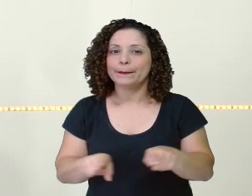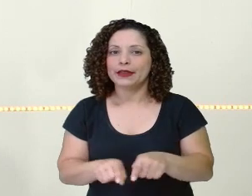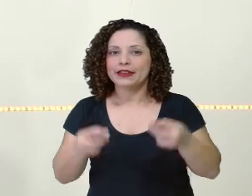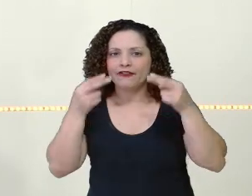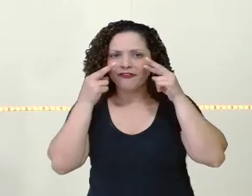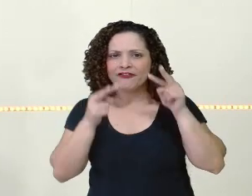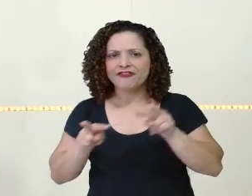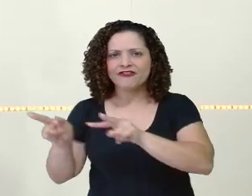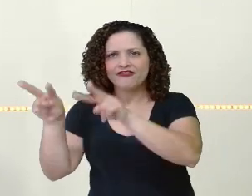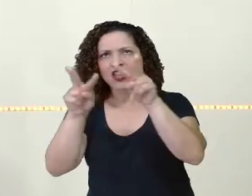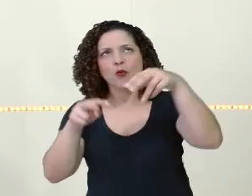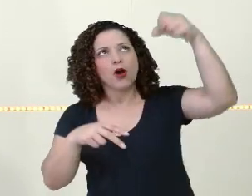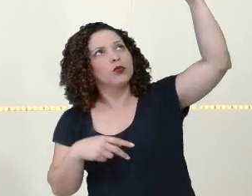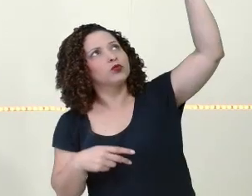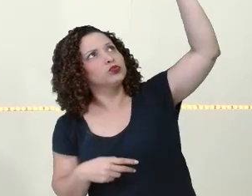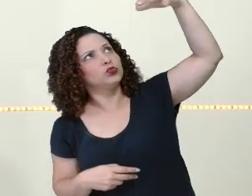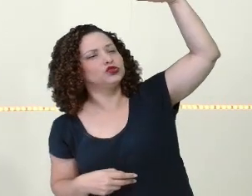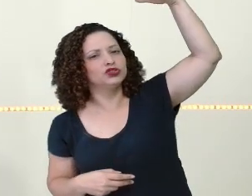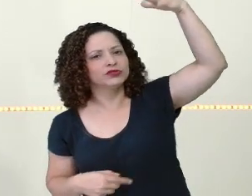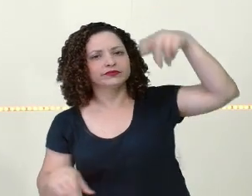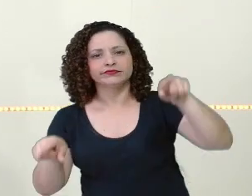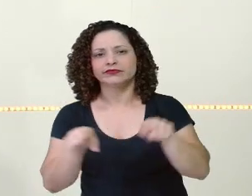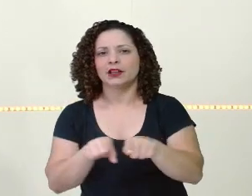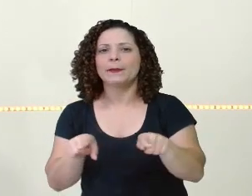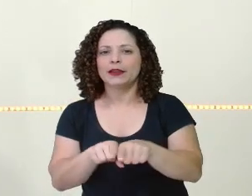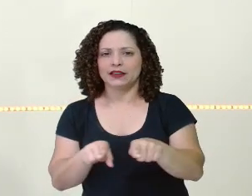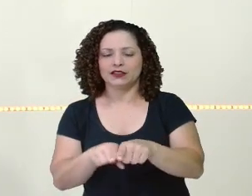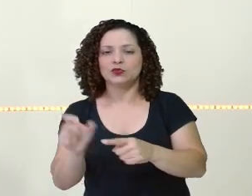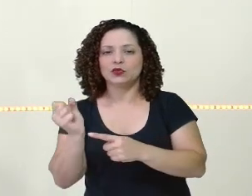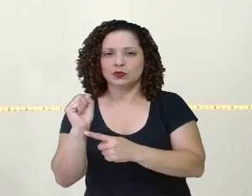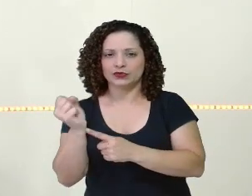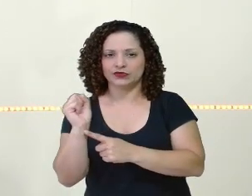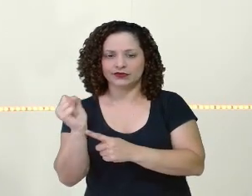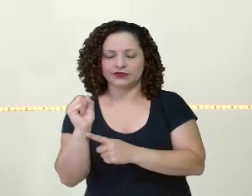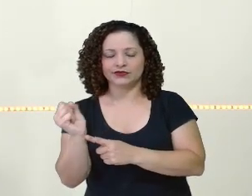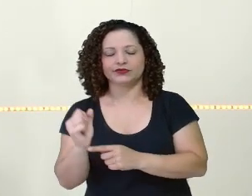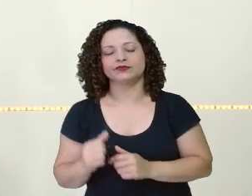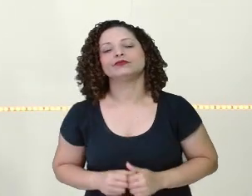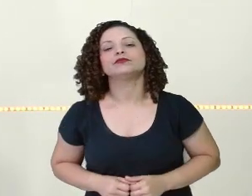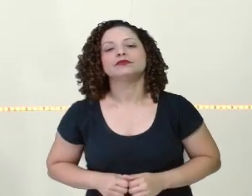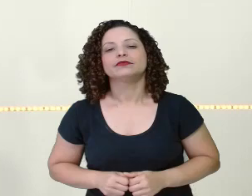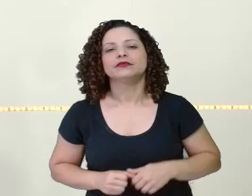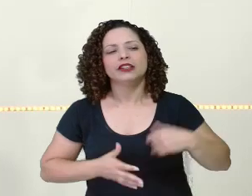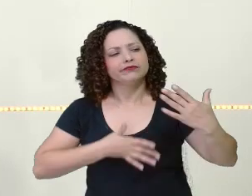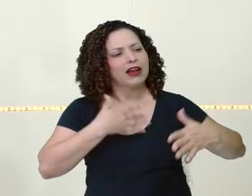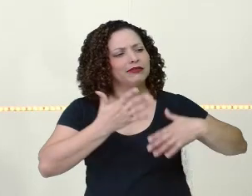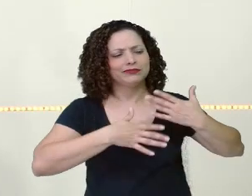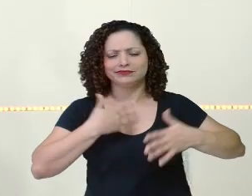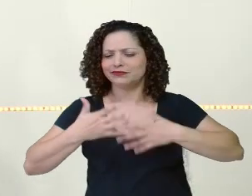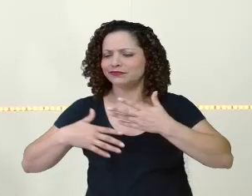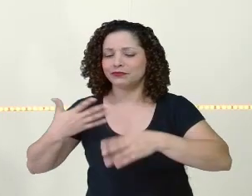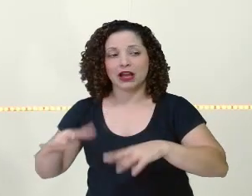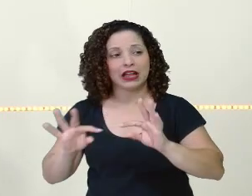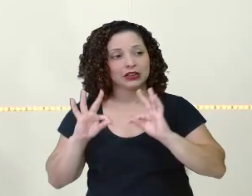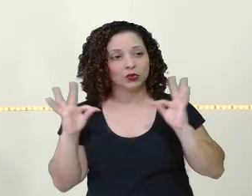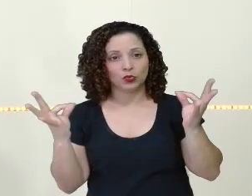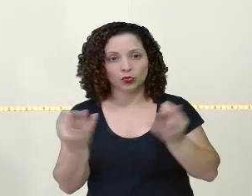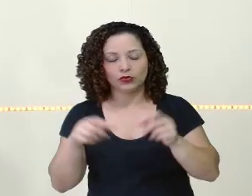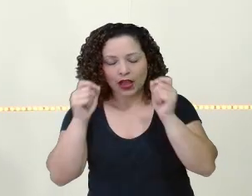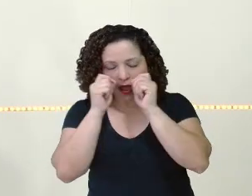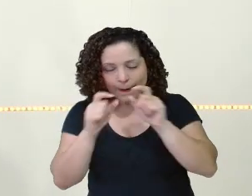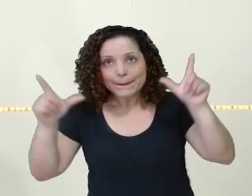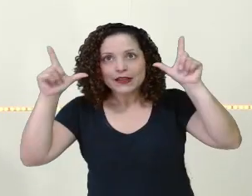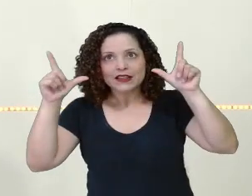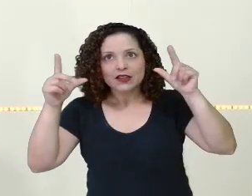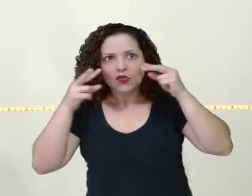luminária, é também um substantivo comum no objeto. E assim por diante. Tudo quando você abre o